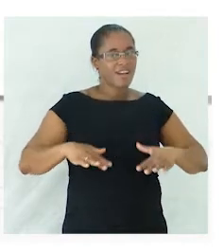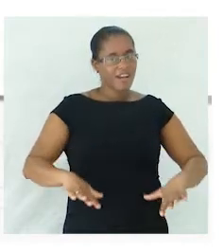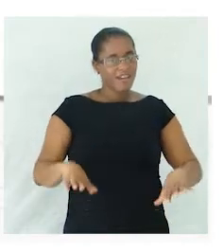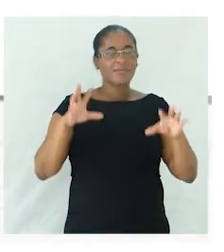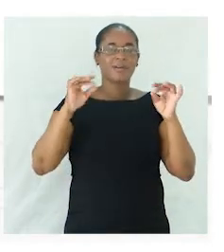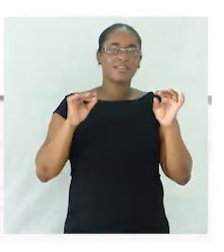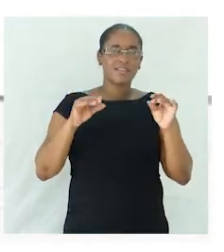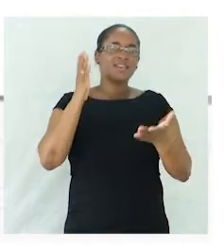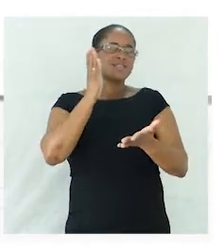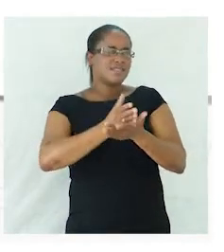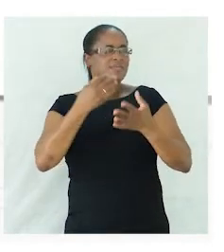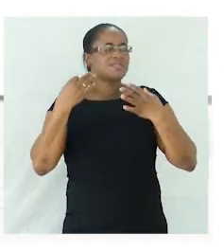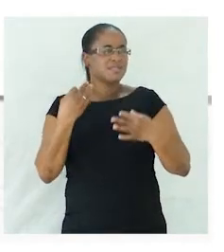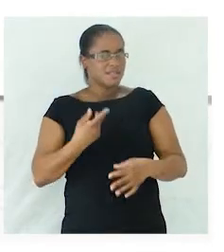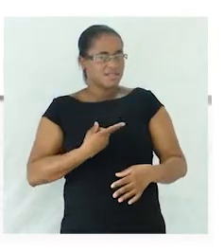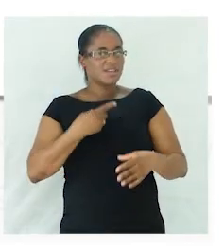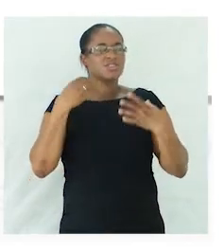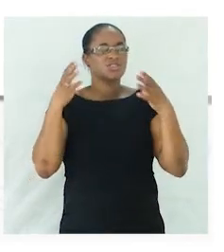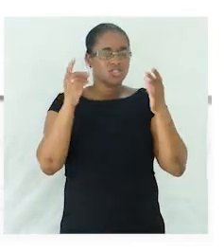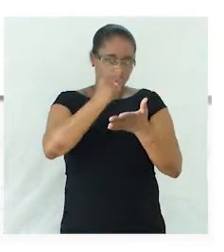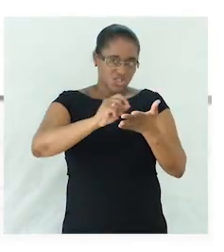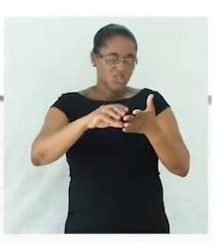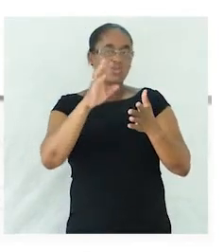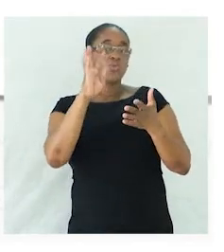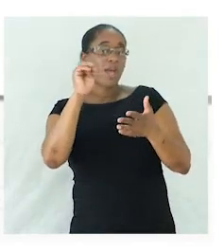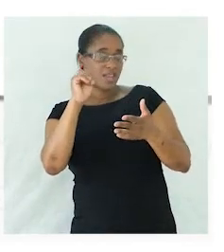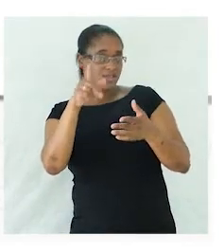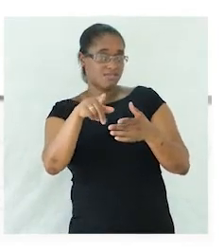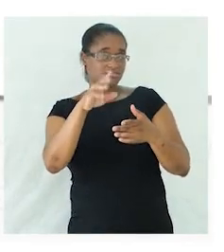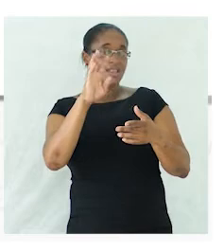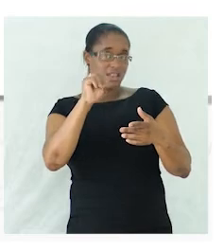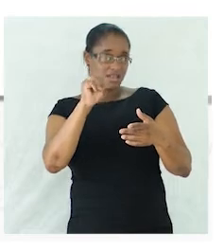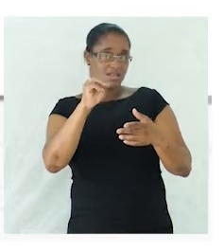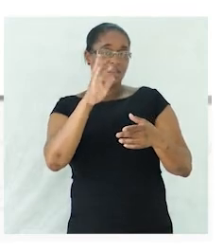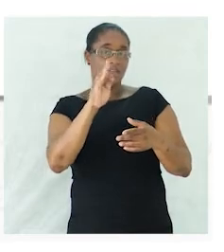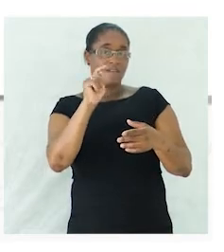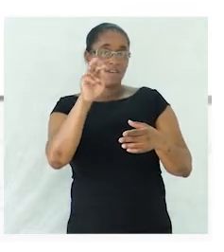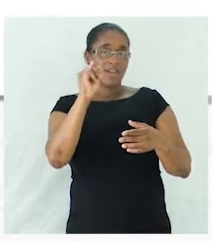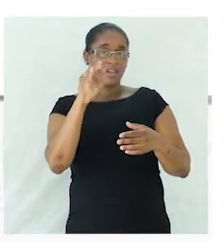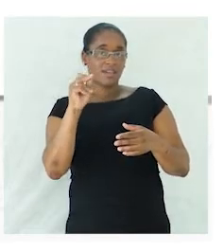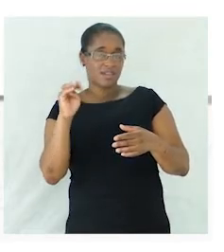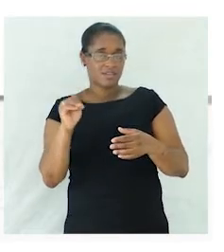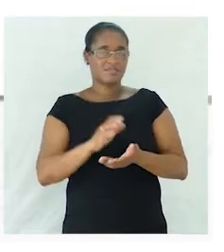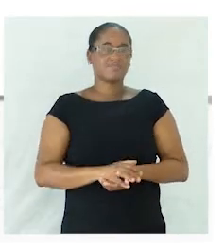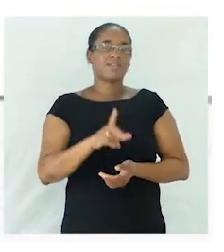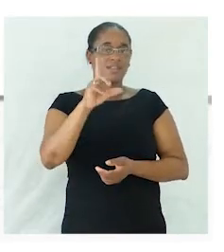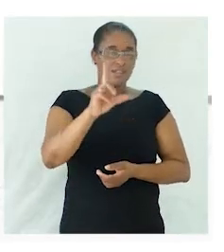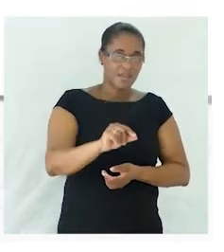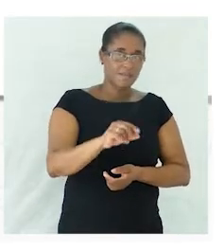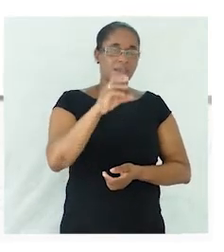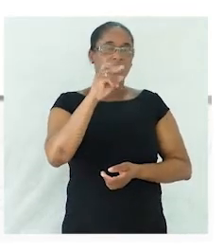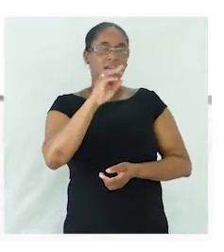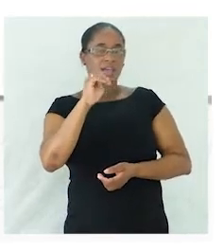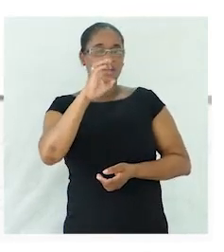férias. As férias. As costas também. As nossas costas. Nós não temos uma só. São duas. Então, sempre